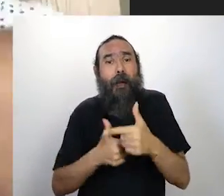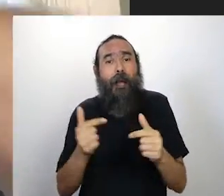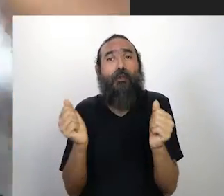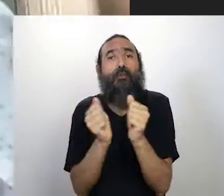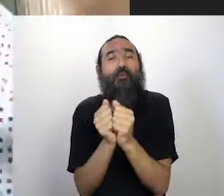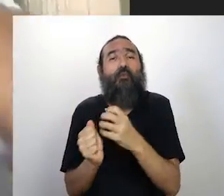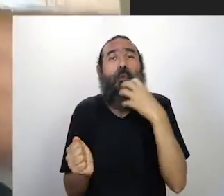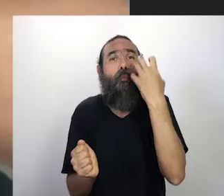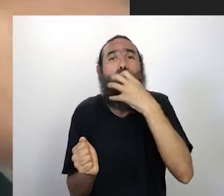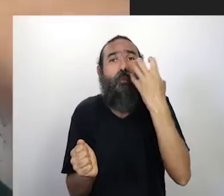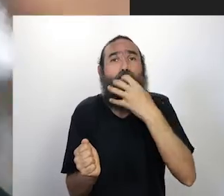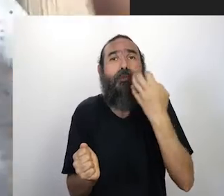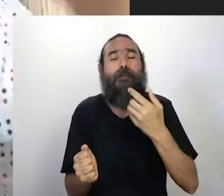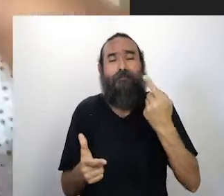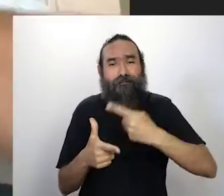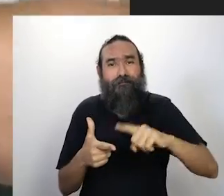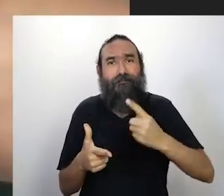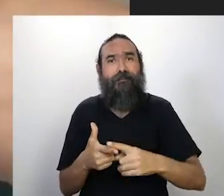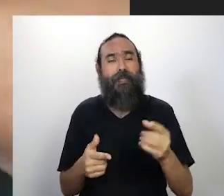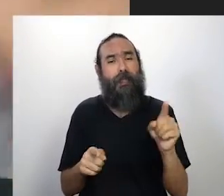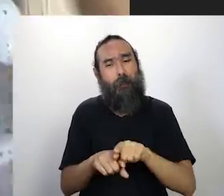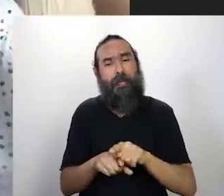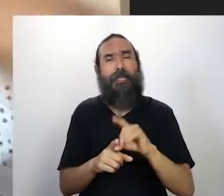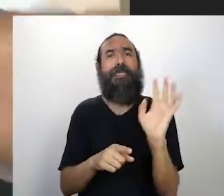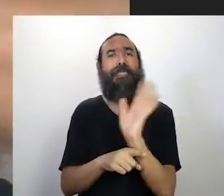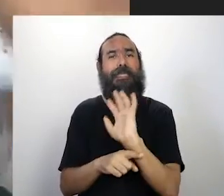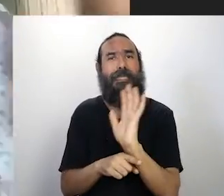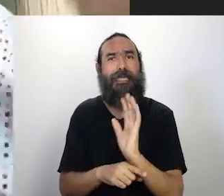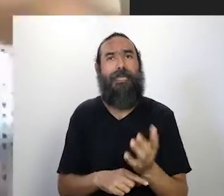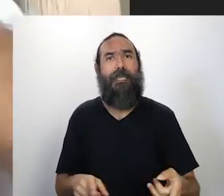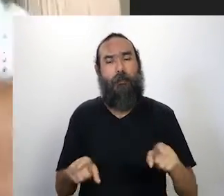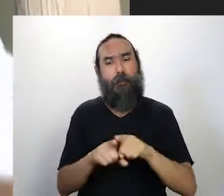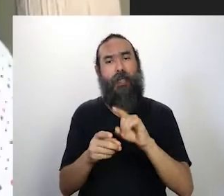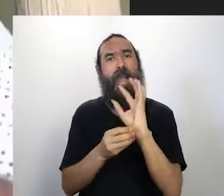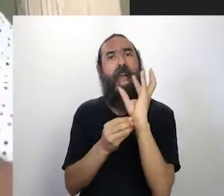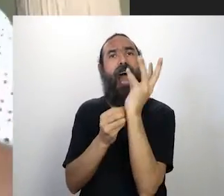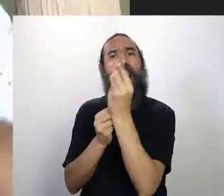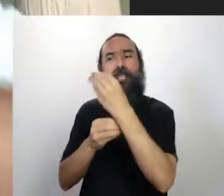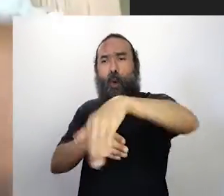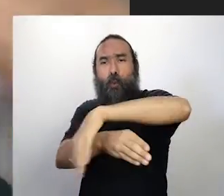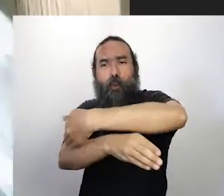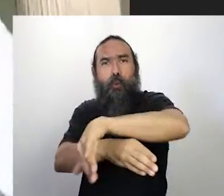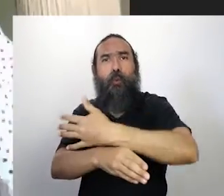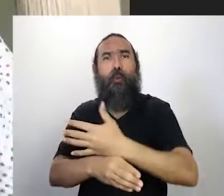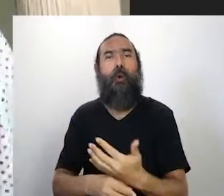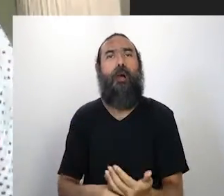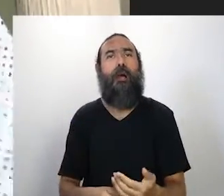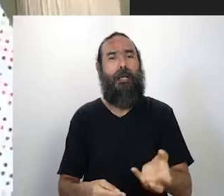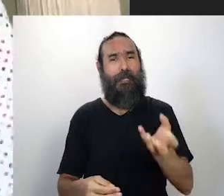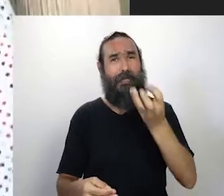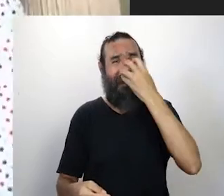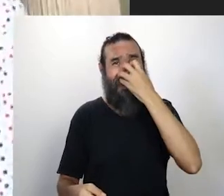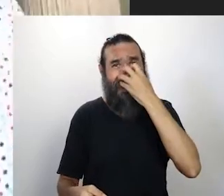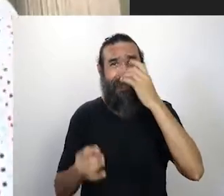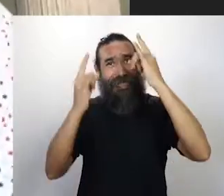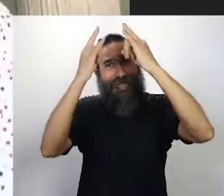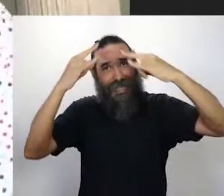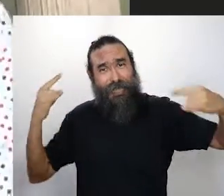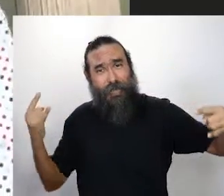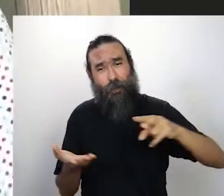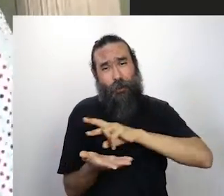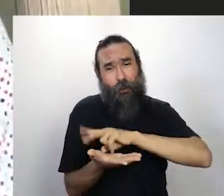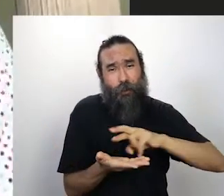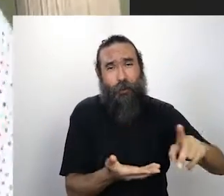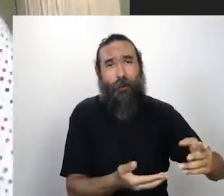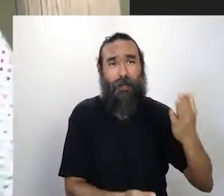culturais, do audiovisual, artista de rua, artescentra, fotografia, artista de circo, mestres e mestres da